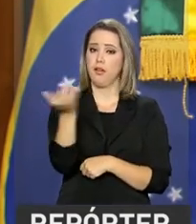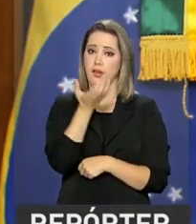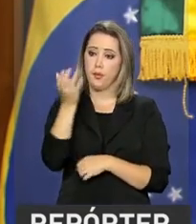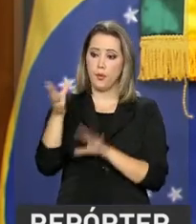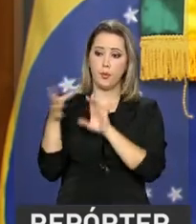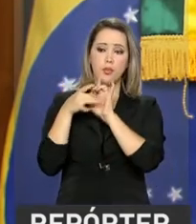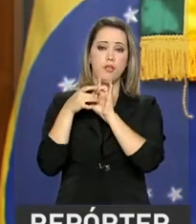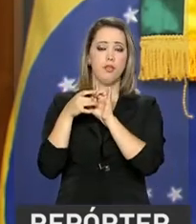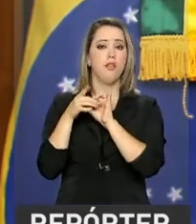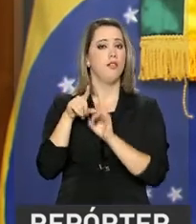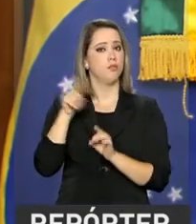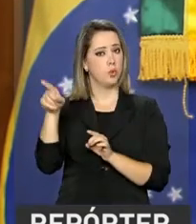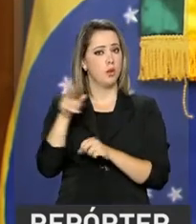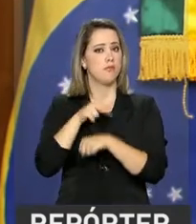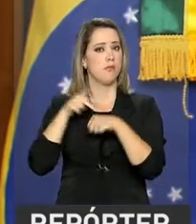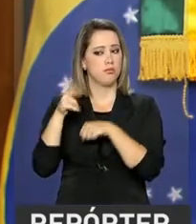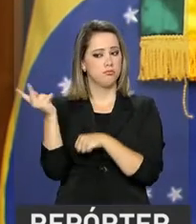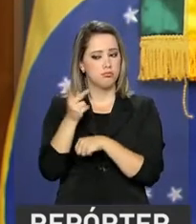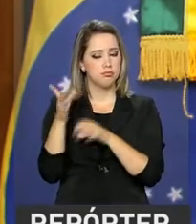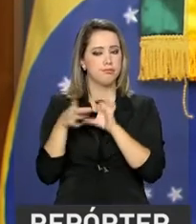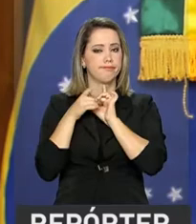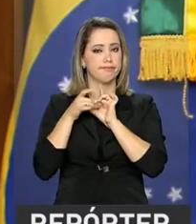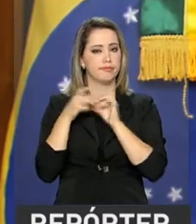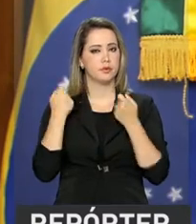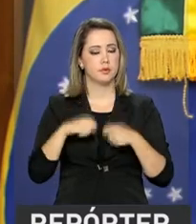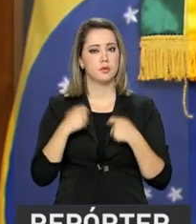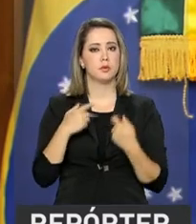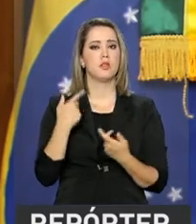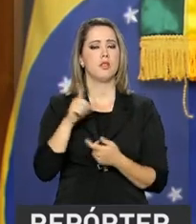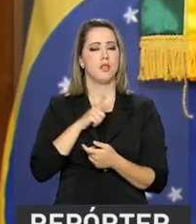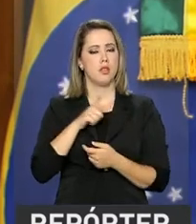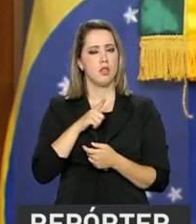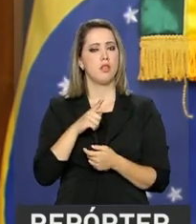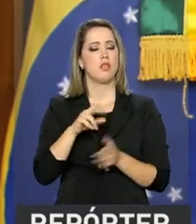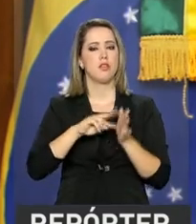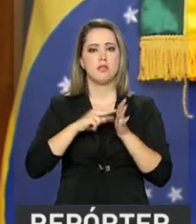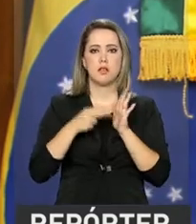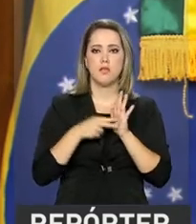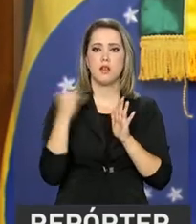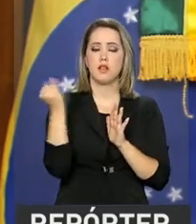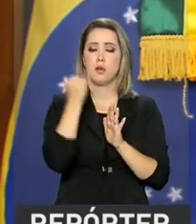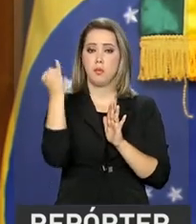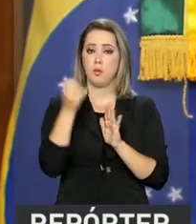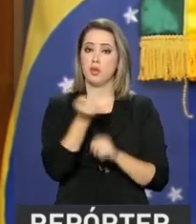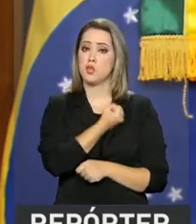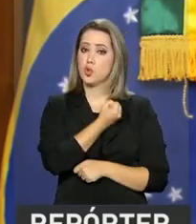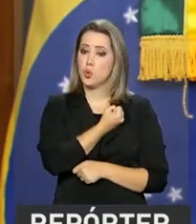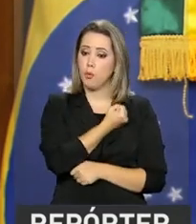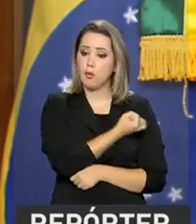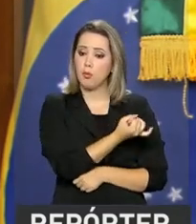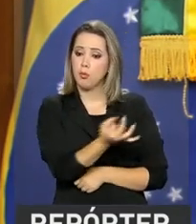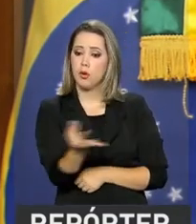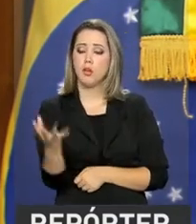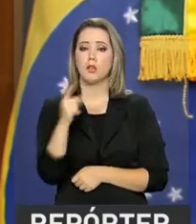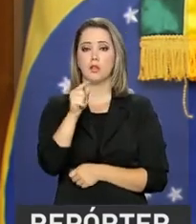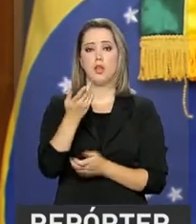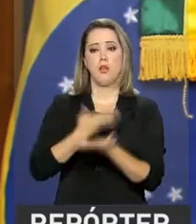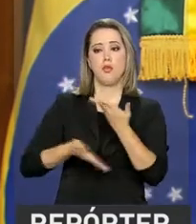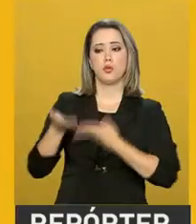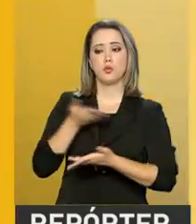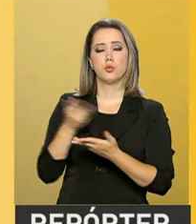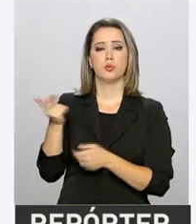Portanto, eu não tenho dúvidas que isso vai se refletir em números, seja em cooperações técnicas, seja no comércio bilateral.